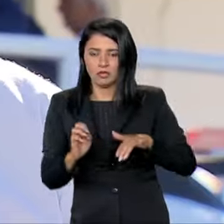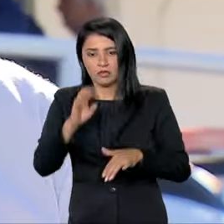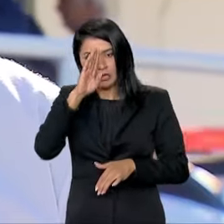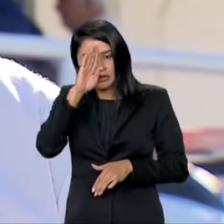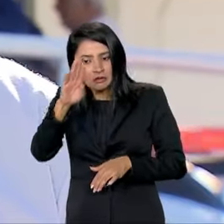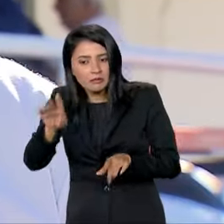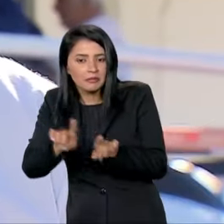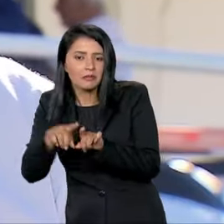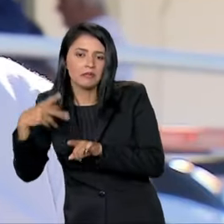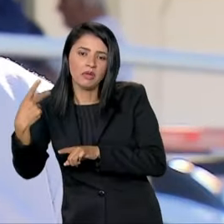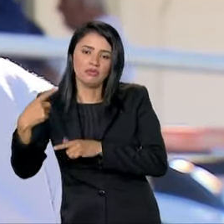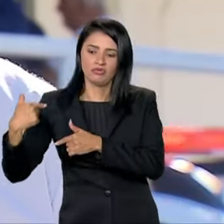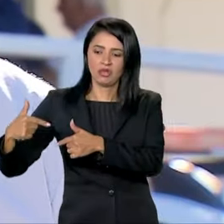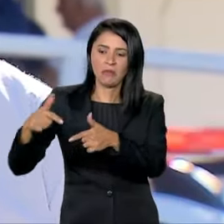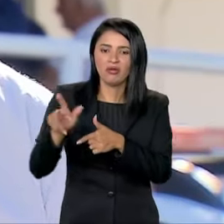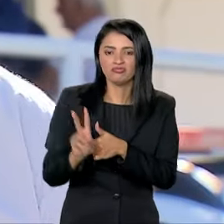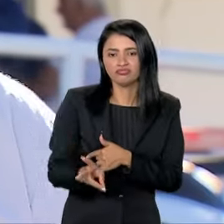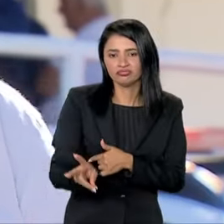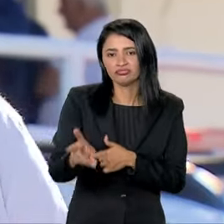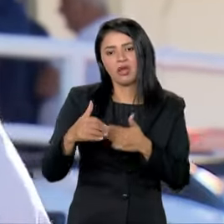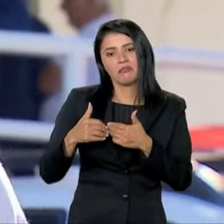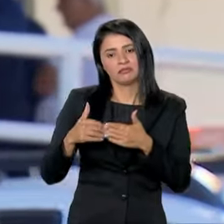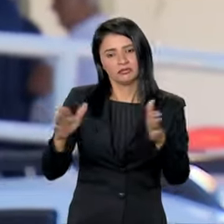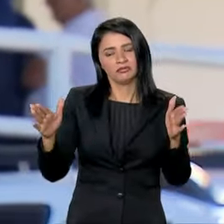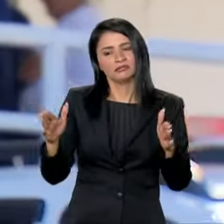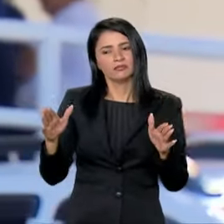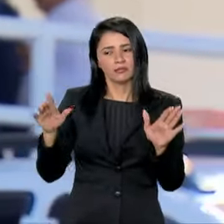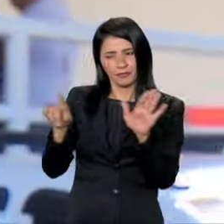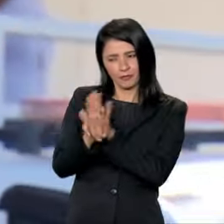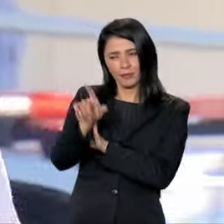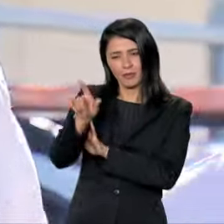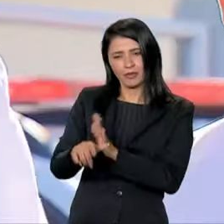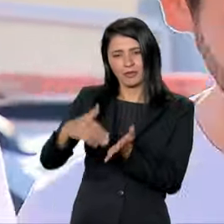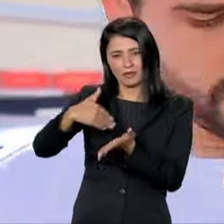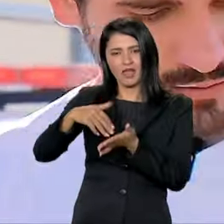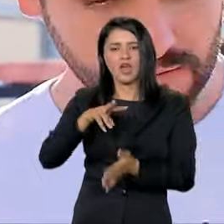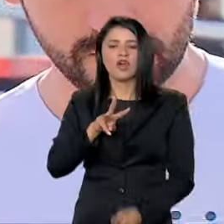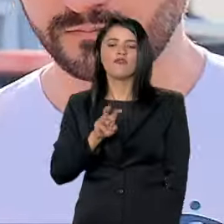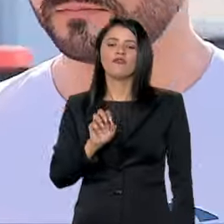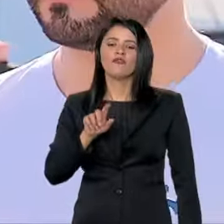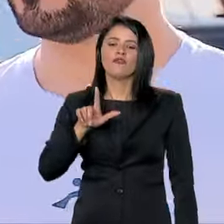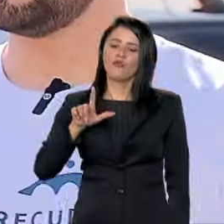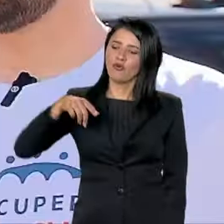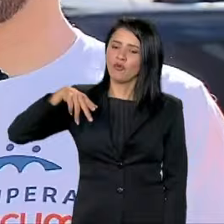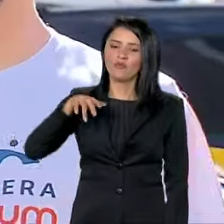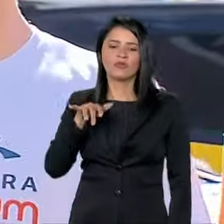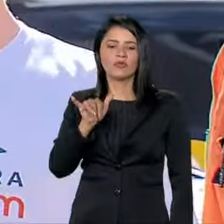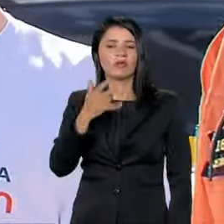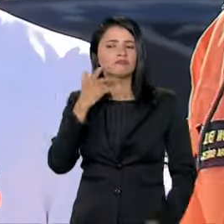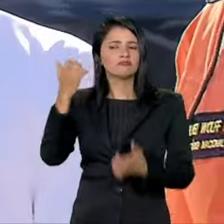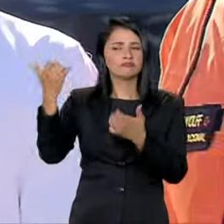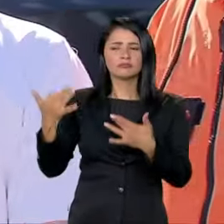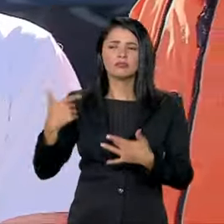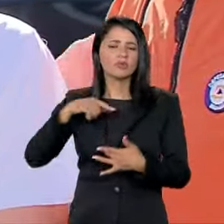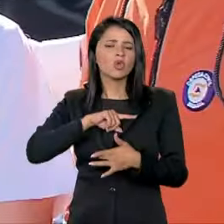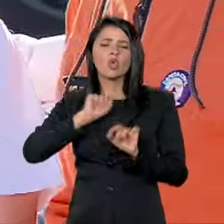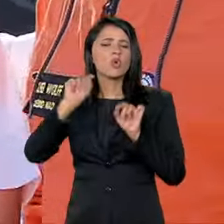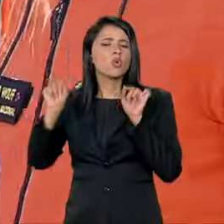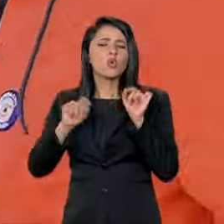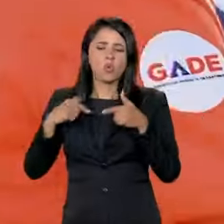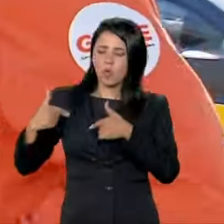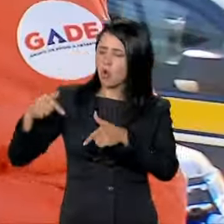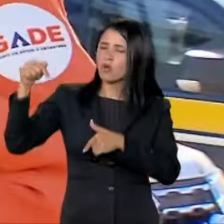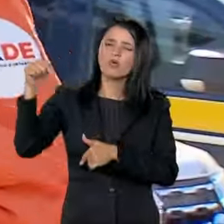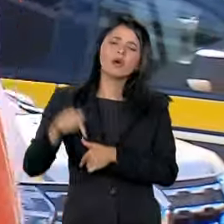da manutenção dos postos de trabalho. Secretário, dá para só falar para a gente quais são as ações aqui no Vale do